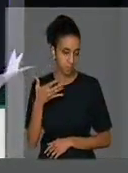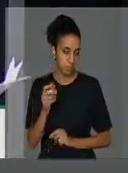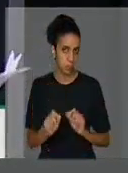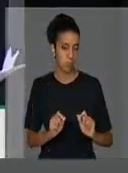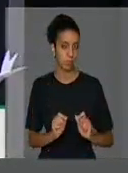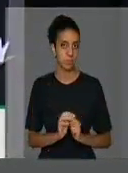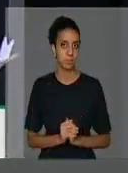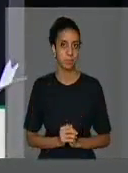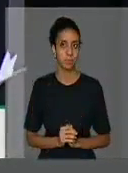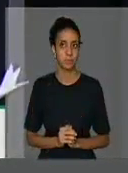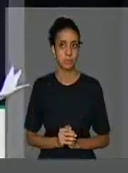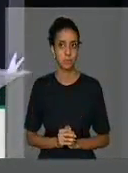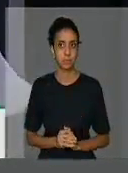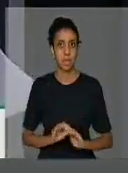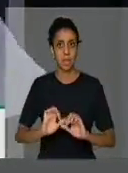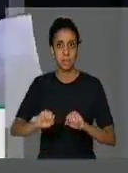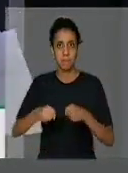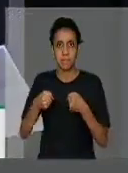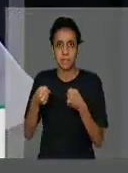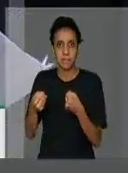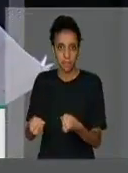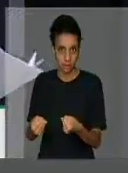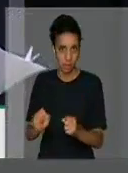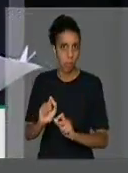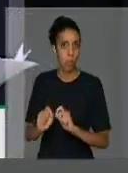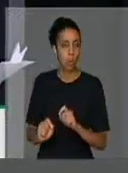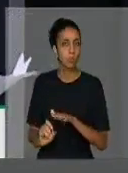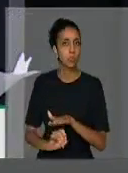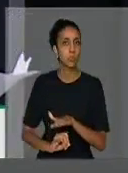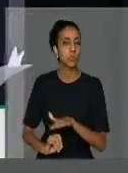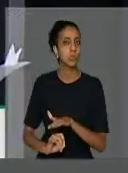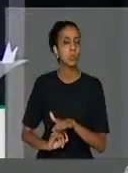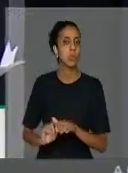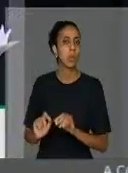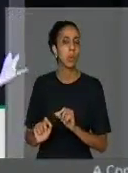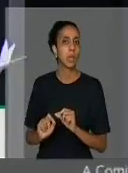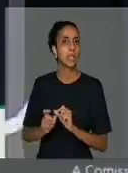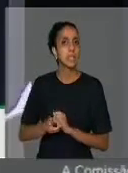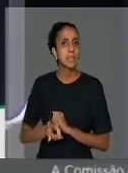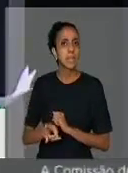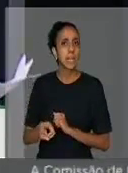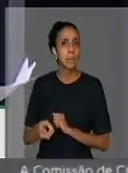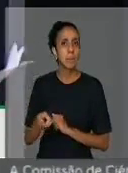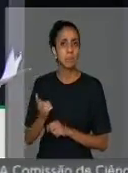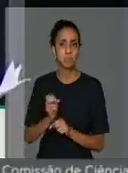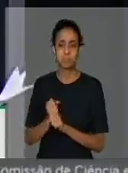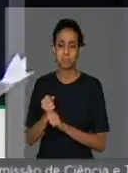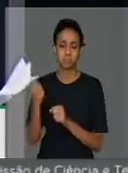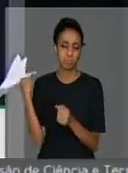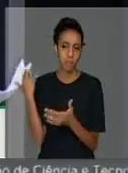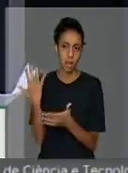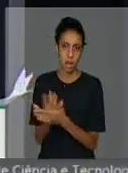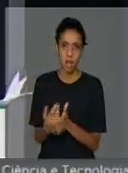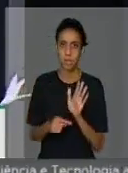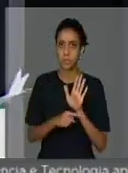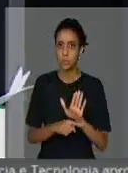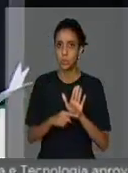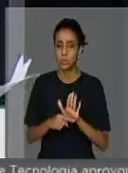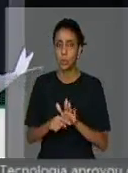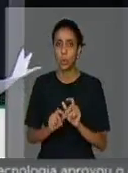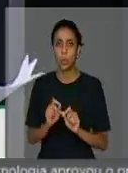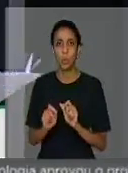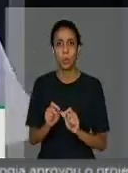defesa de um órgão que circularmente contribuiu e vem contribuindo para as diversidades